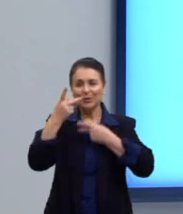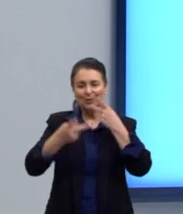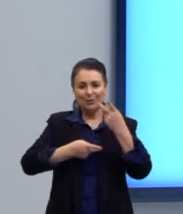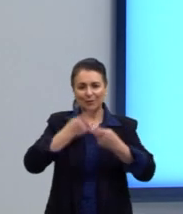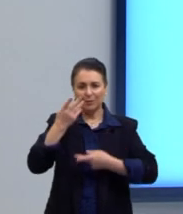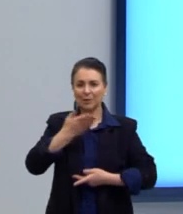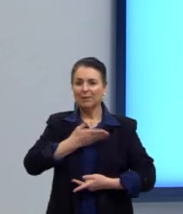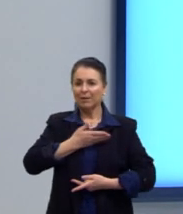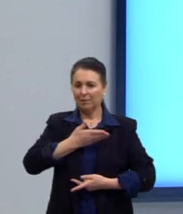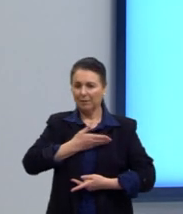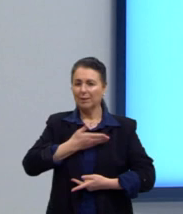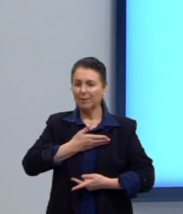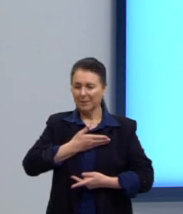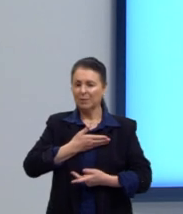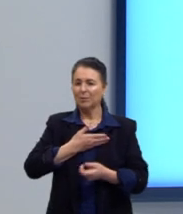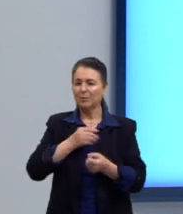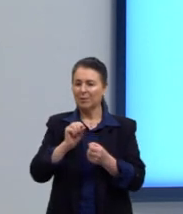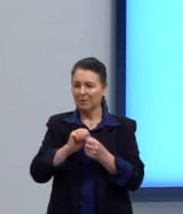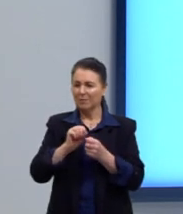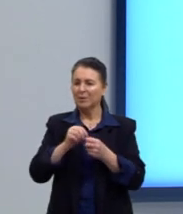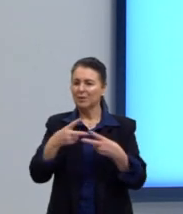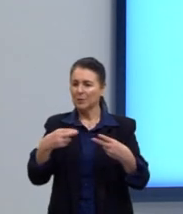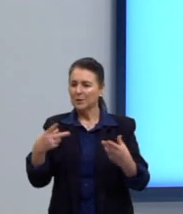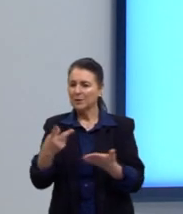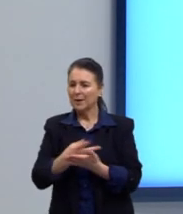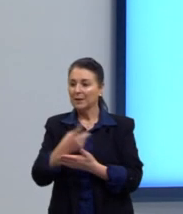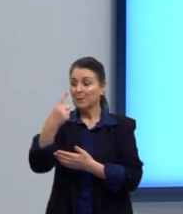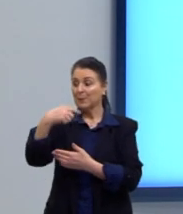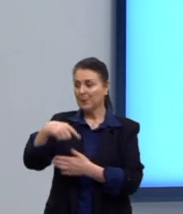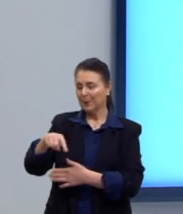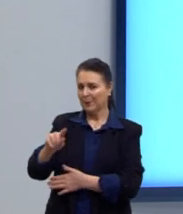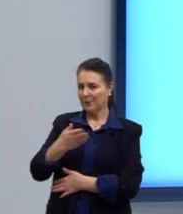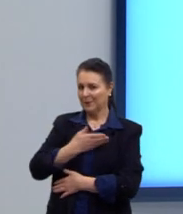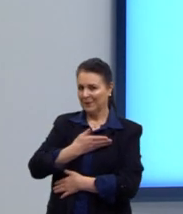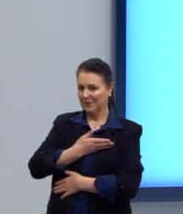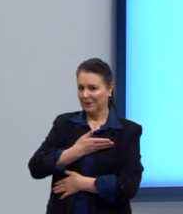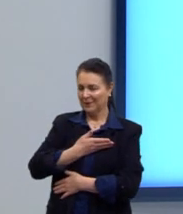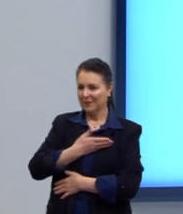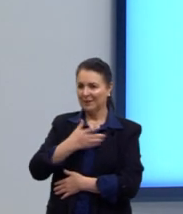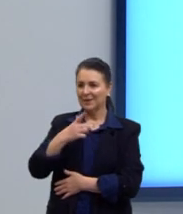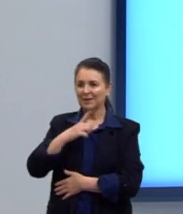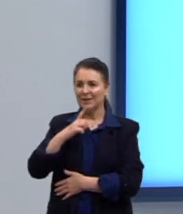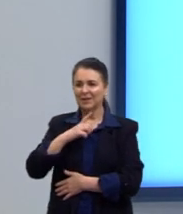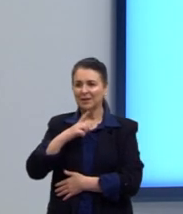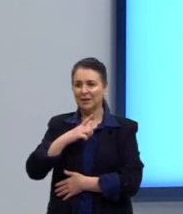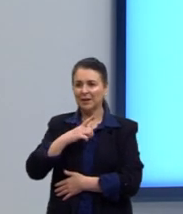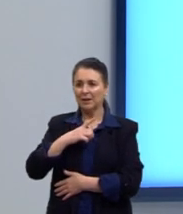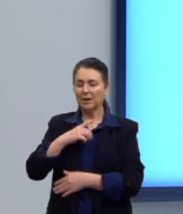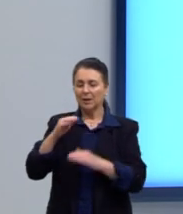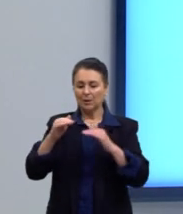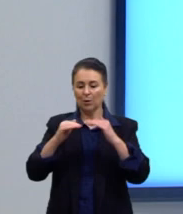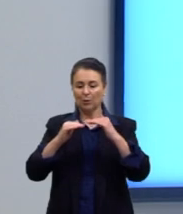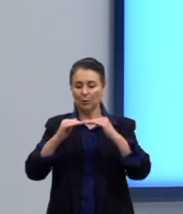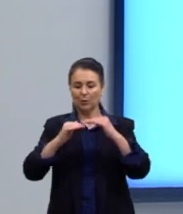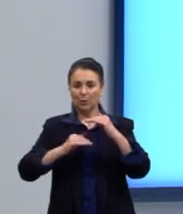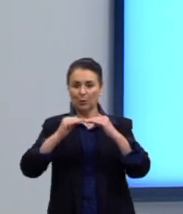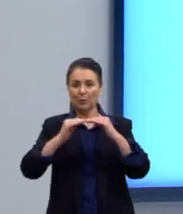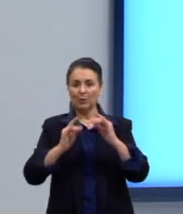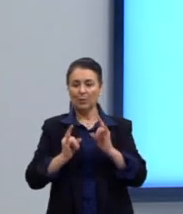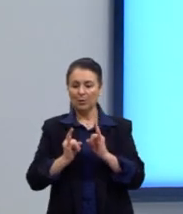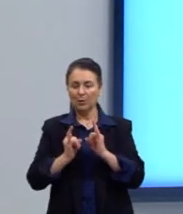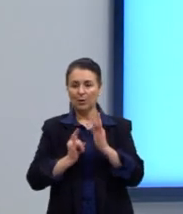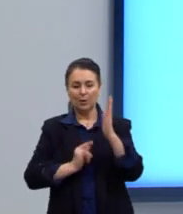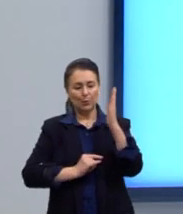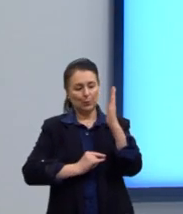daquele amigo que é sacana e falso. Tem ali um vão no elevador e ele diz para ela